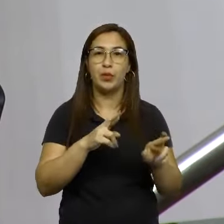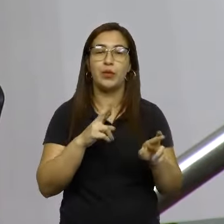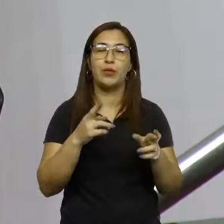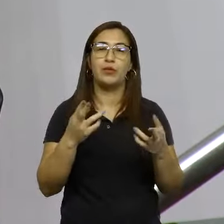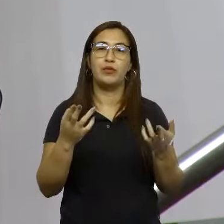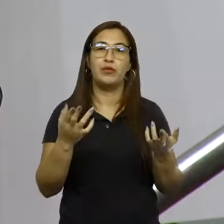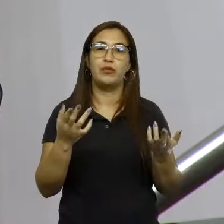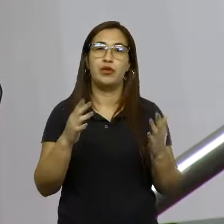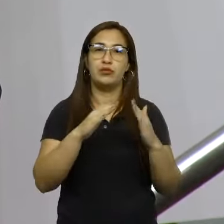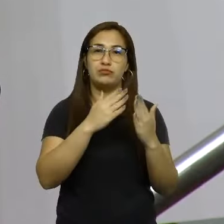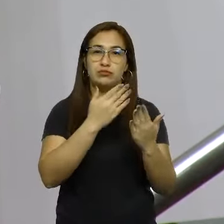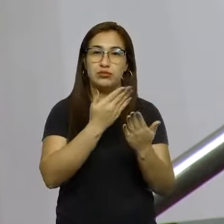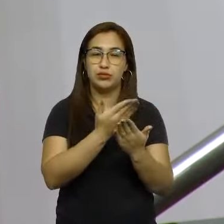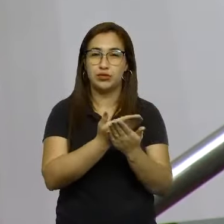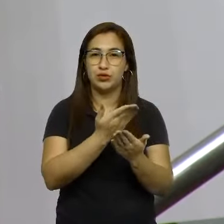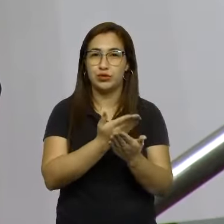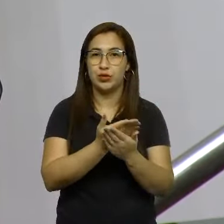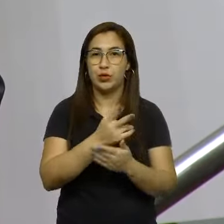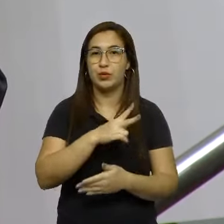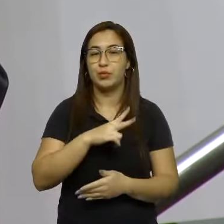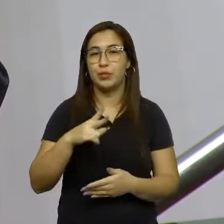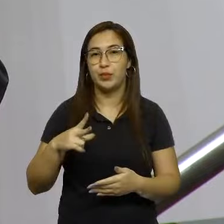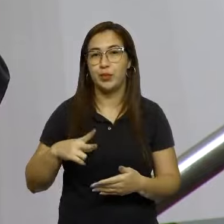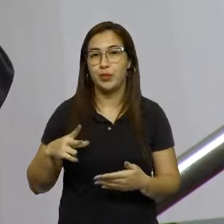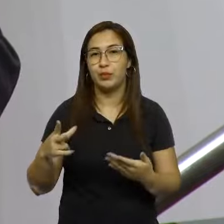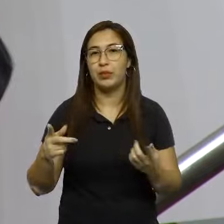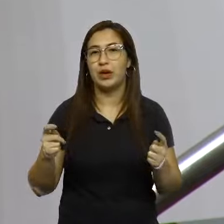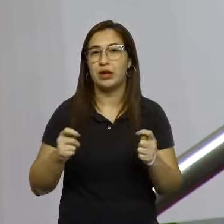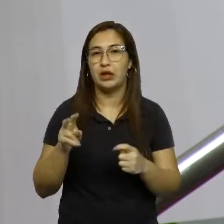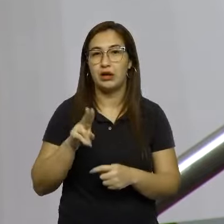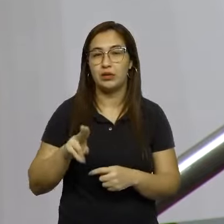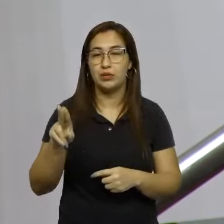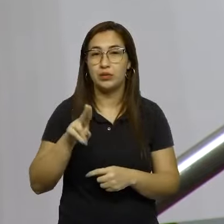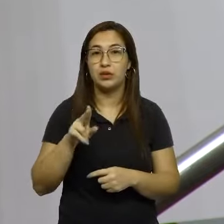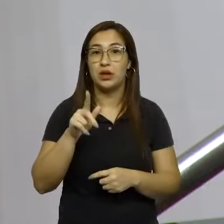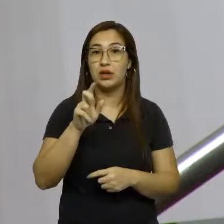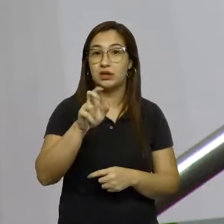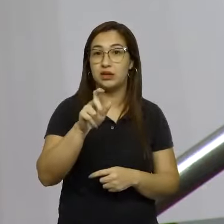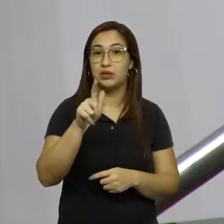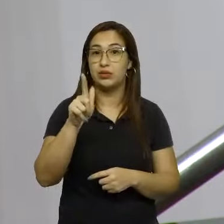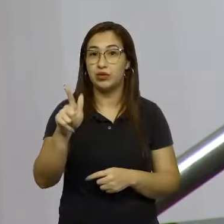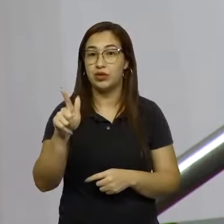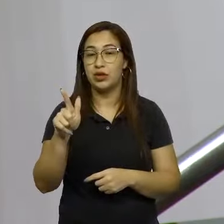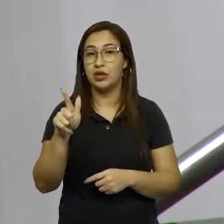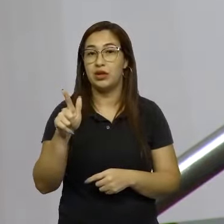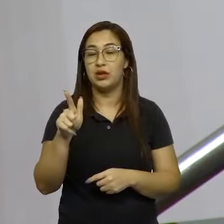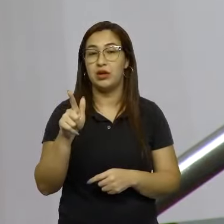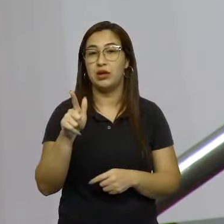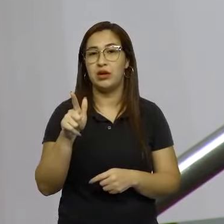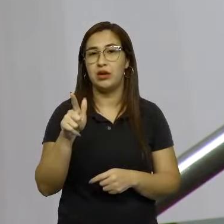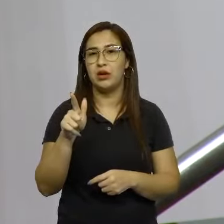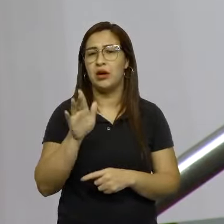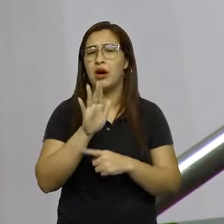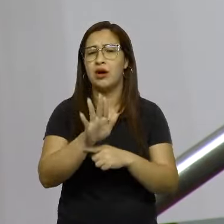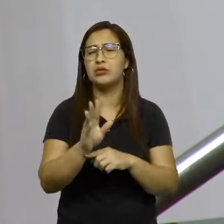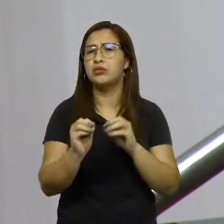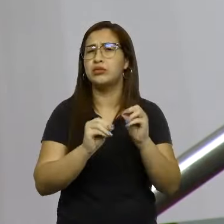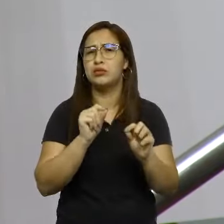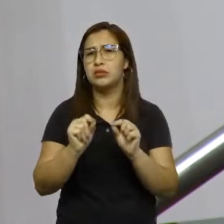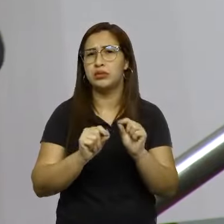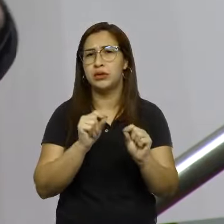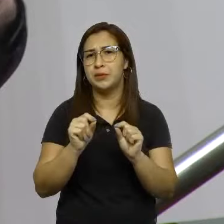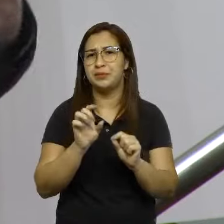escolas públicas. E o 5G, ele vai trazer não só a cobertura